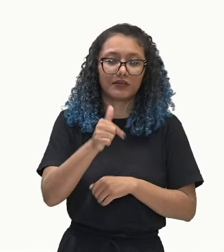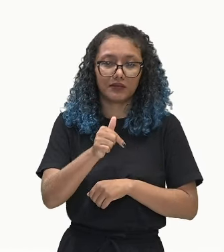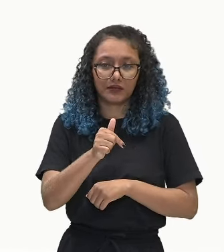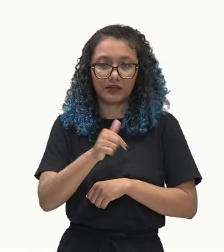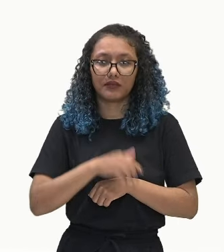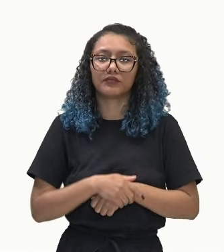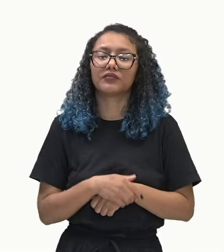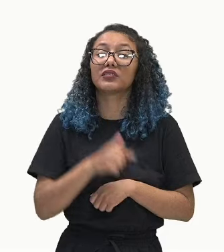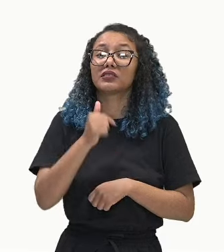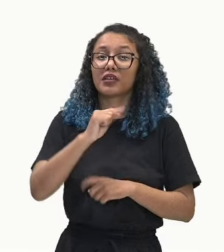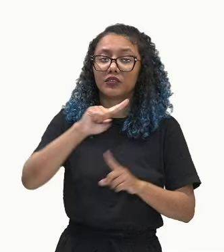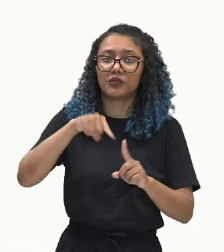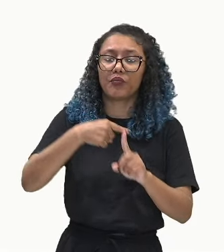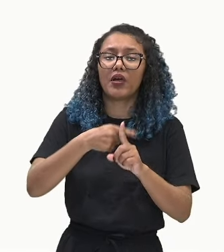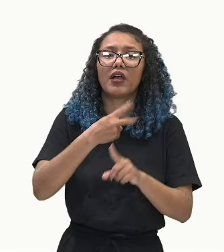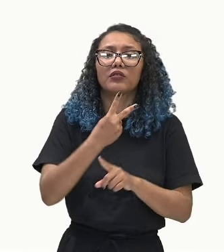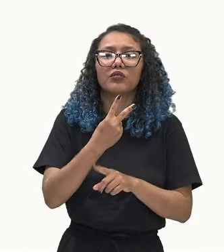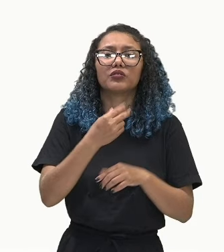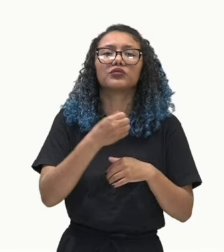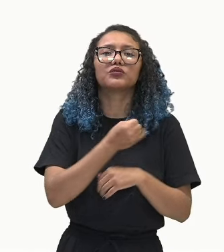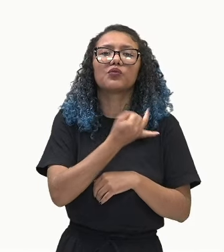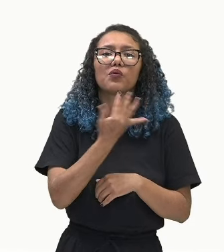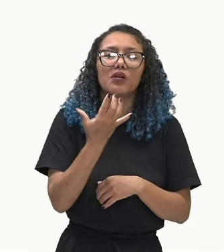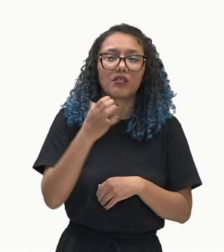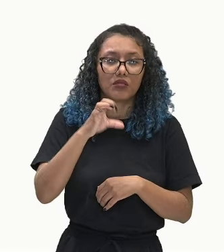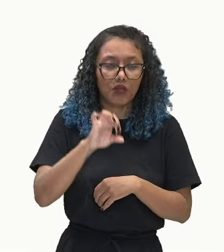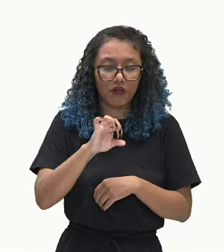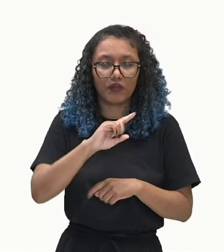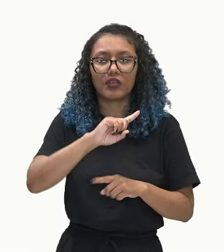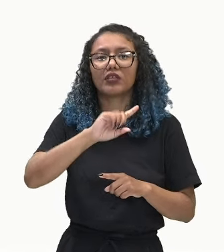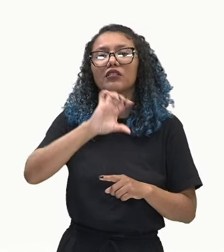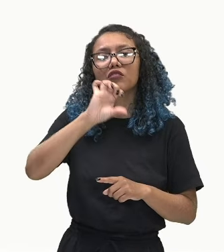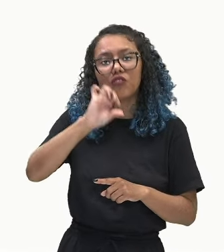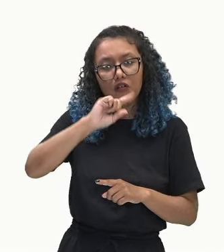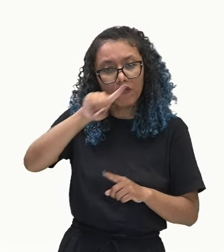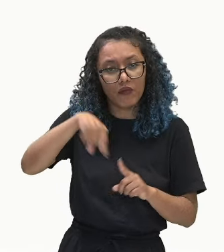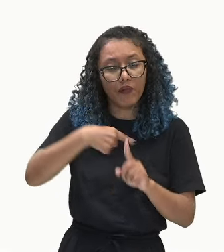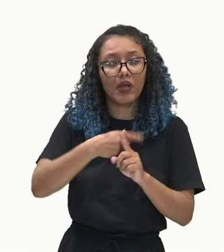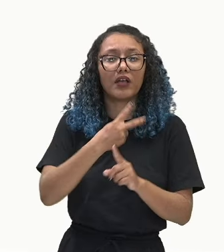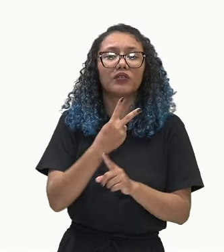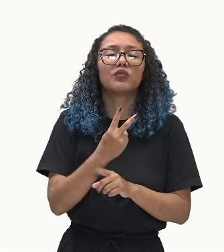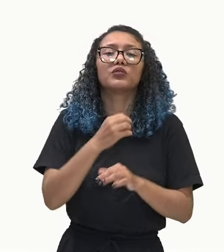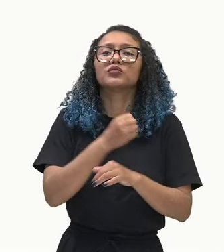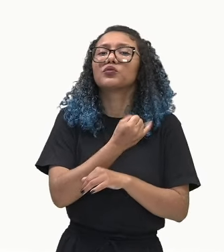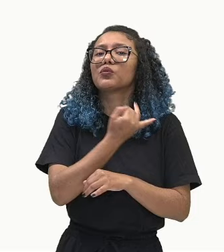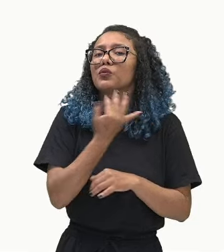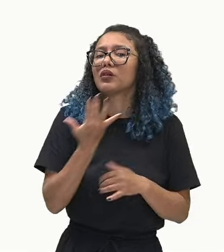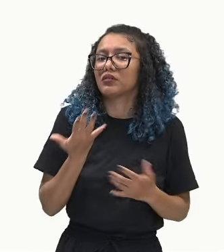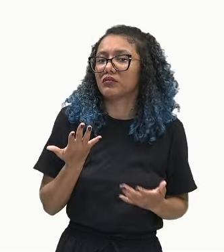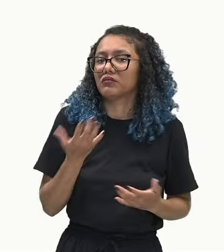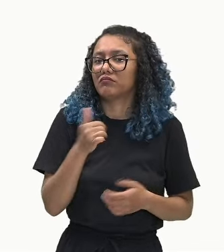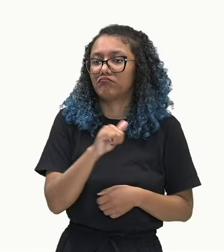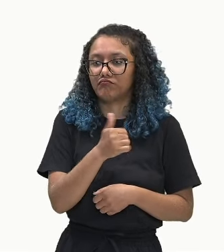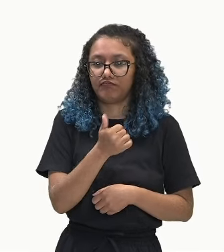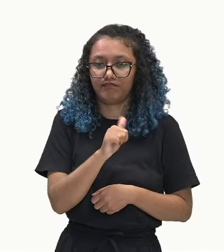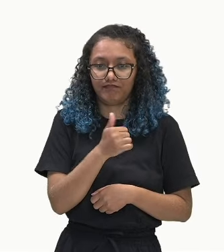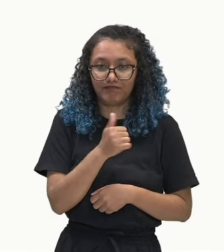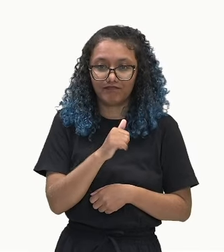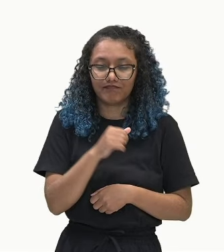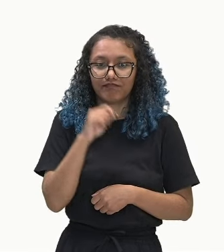7 mais 2 vai ser 9. E 9 mais 2 vai ser 11.